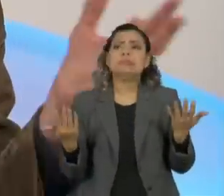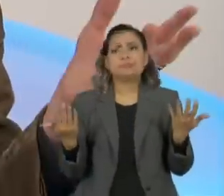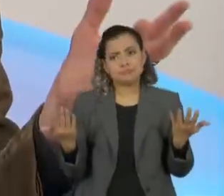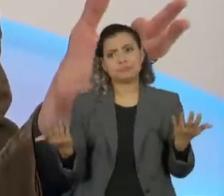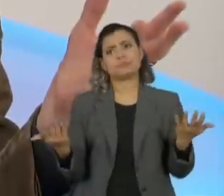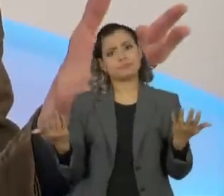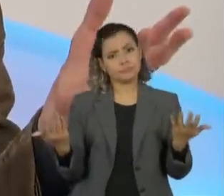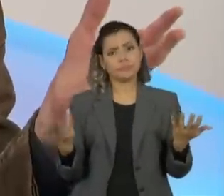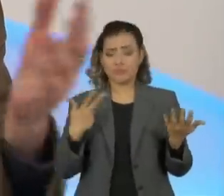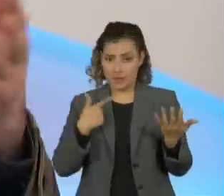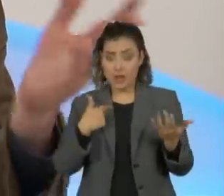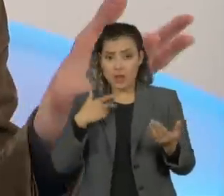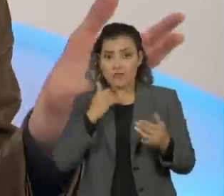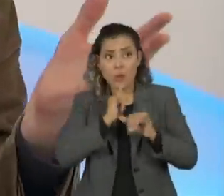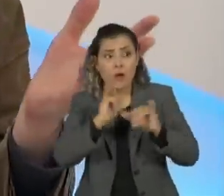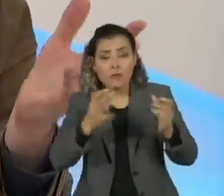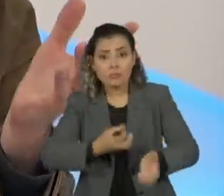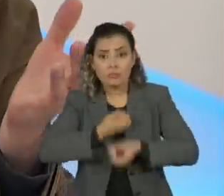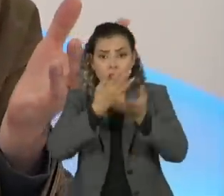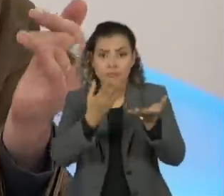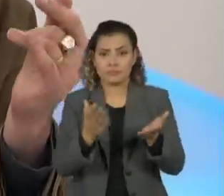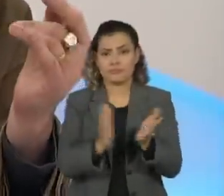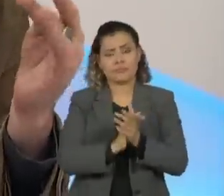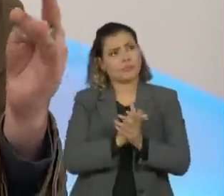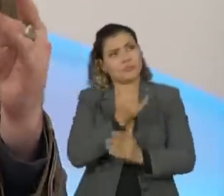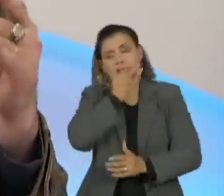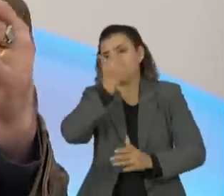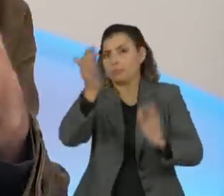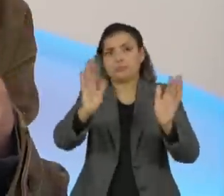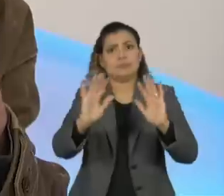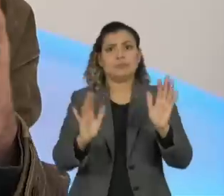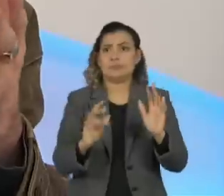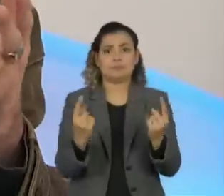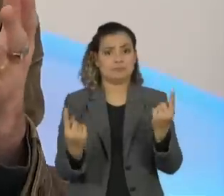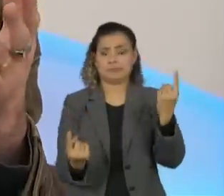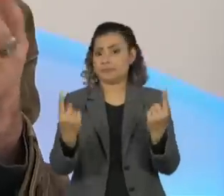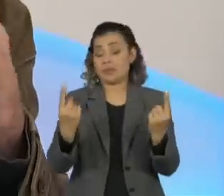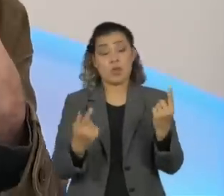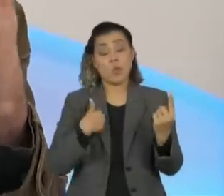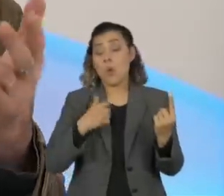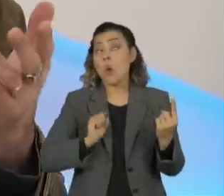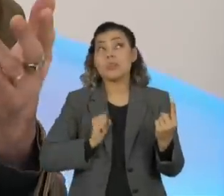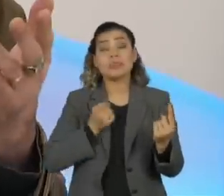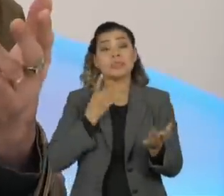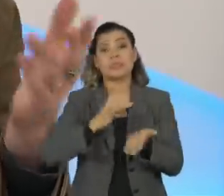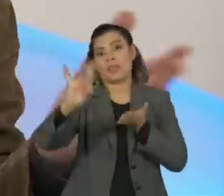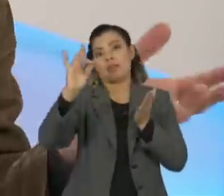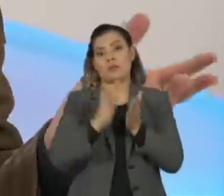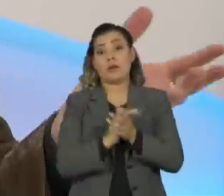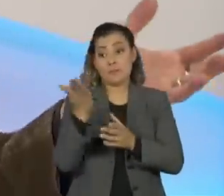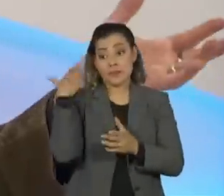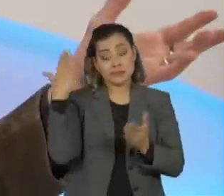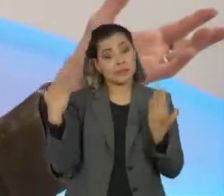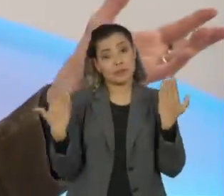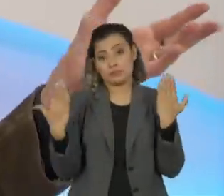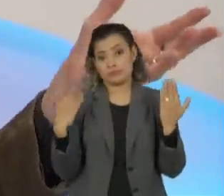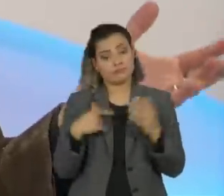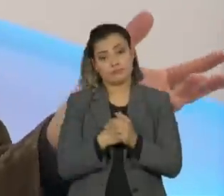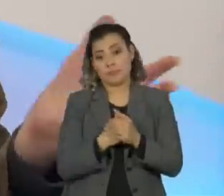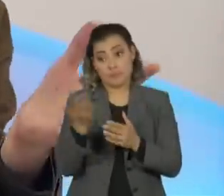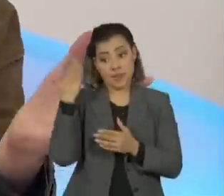eu me absteria, me absteria, né, eu me absteria, eu detesto fazer isso, eu não fiz naquela época porque eu lutei muito,